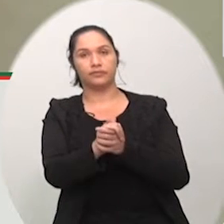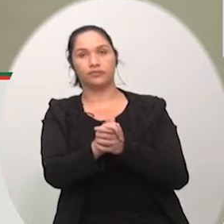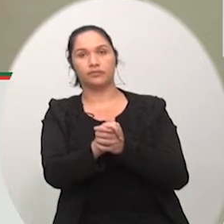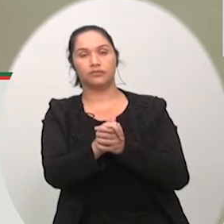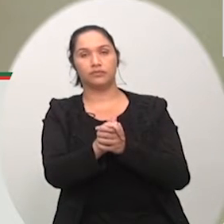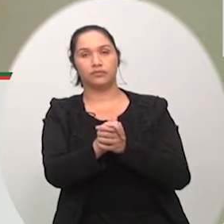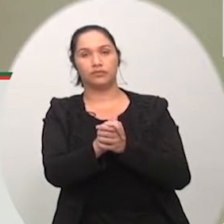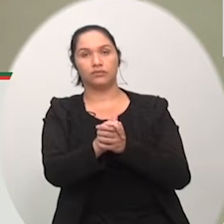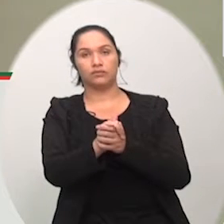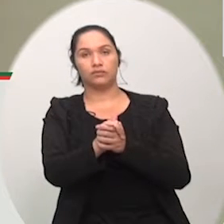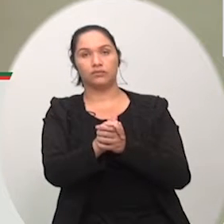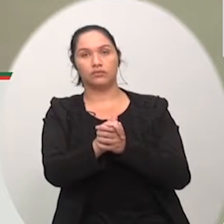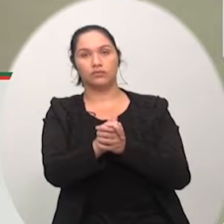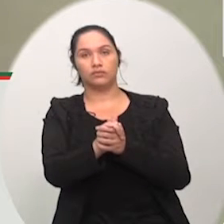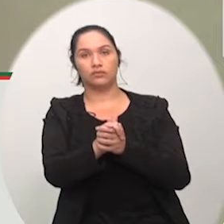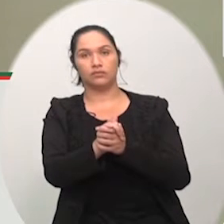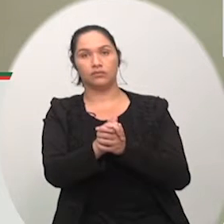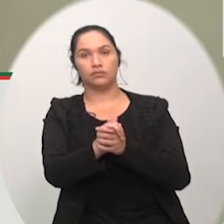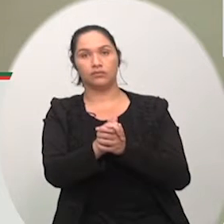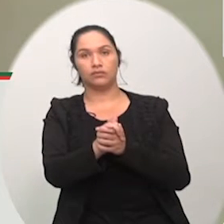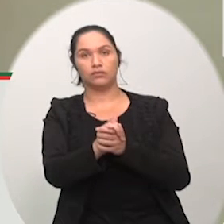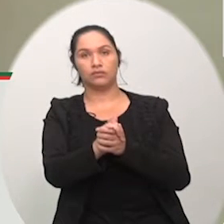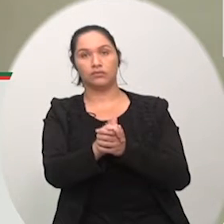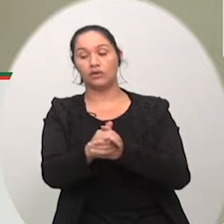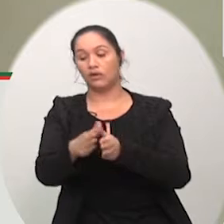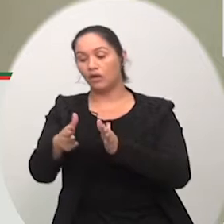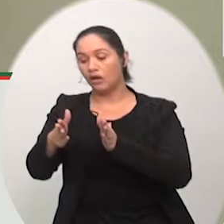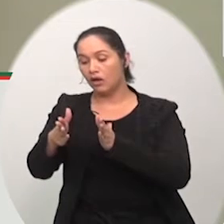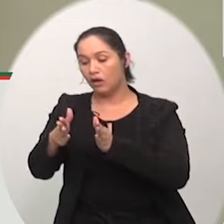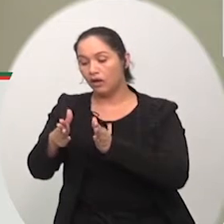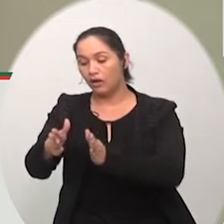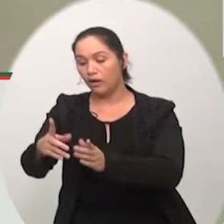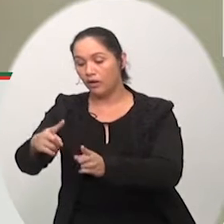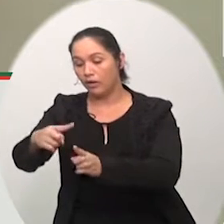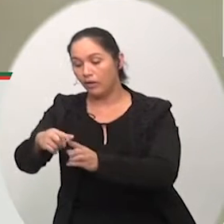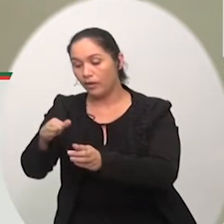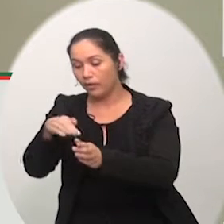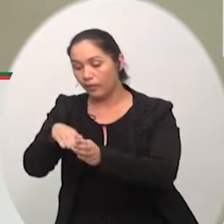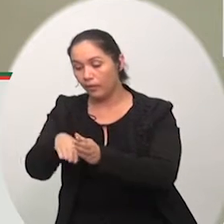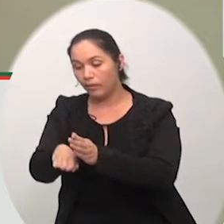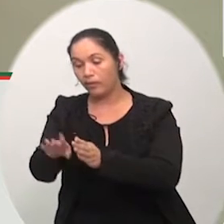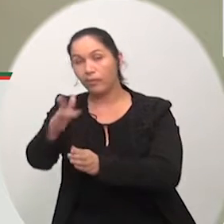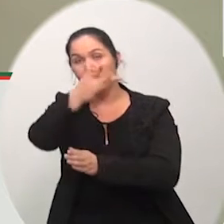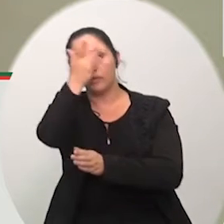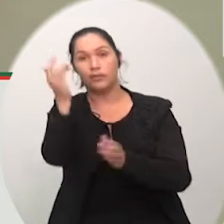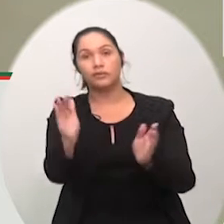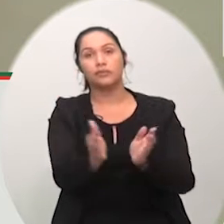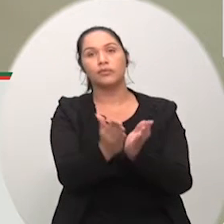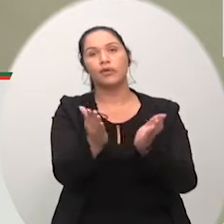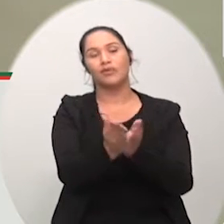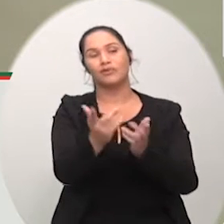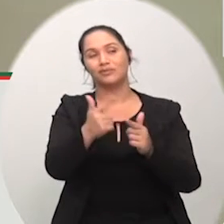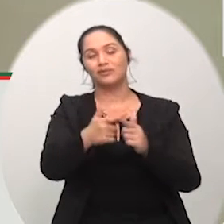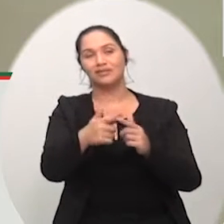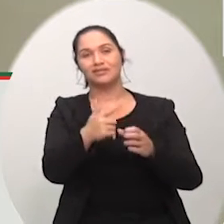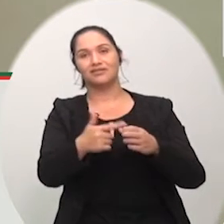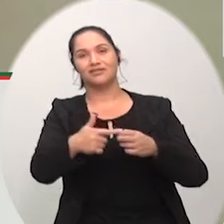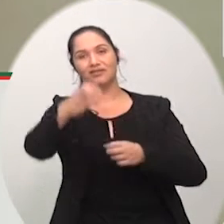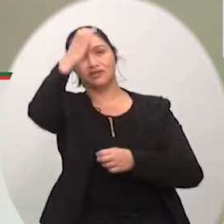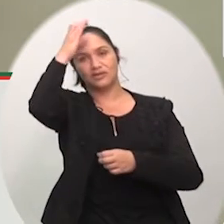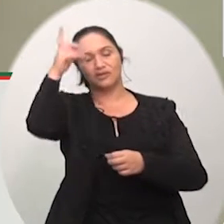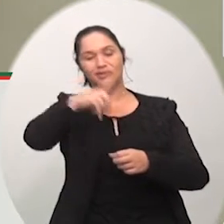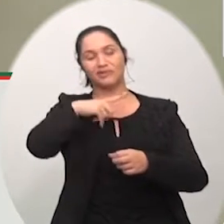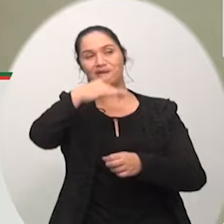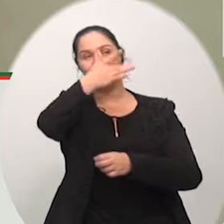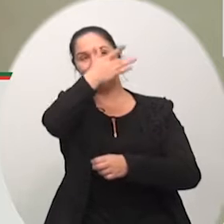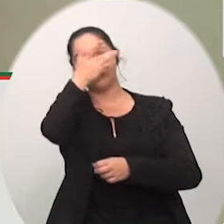covas ou túmulos para as pessoas carentes da nossa cidade isso encontramos no decorrer no todo